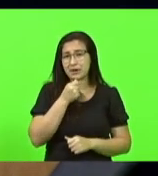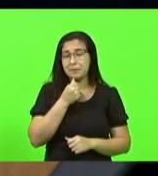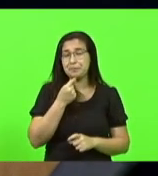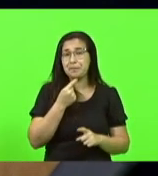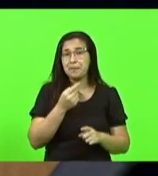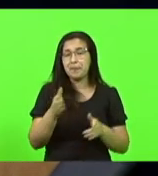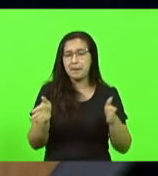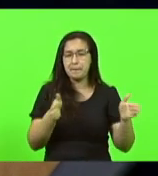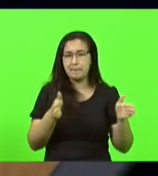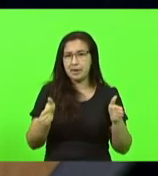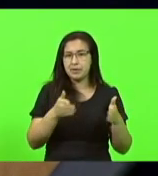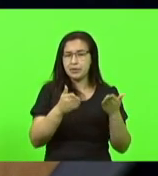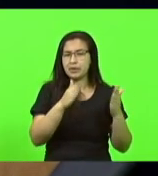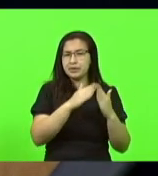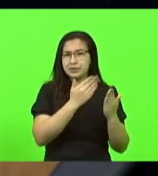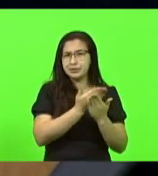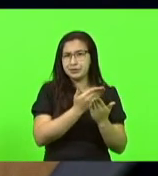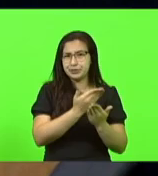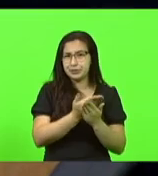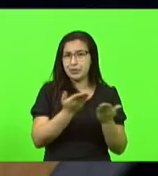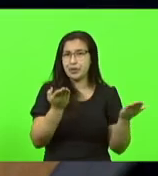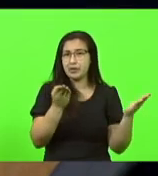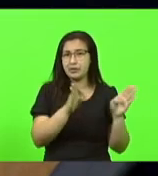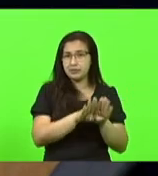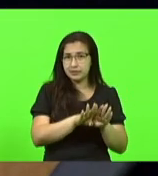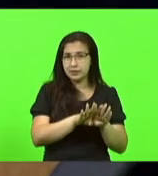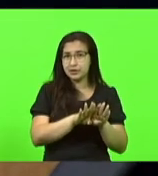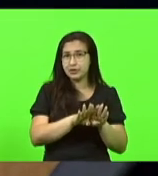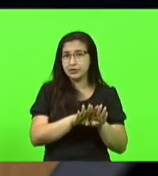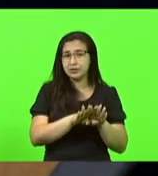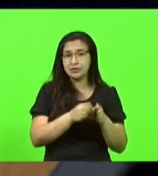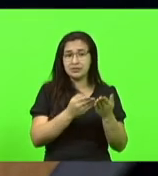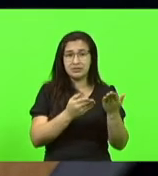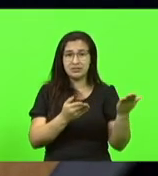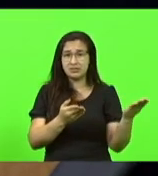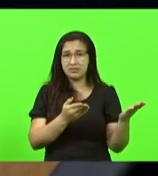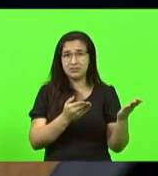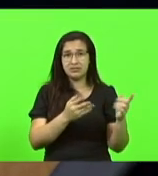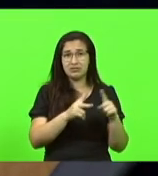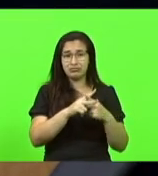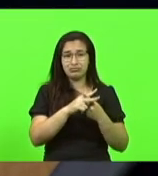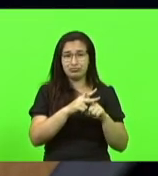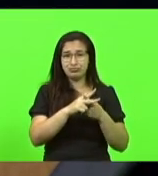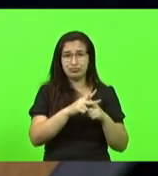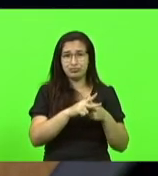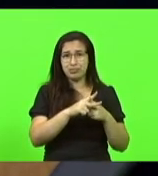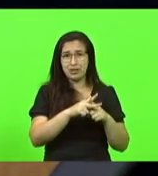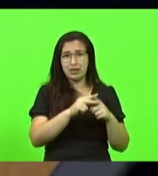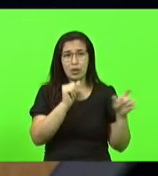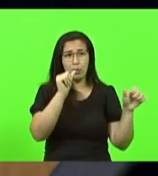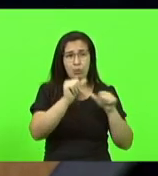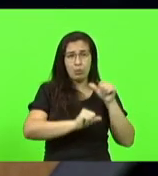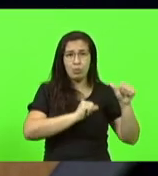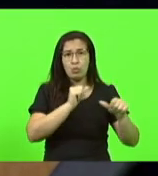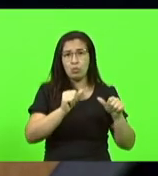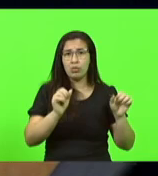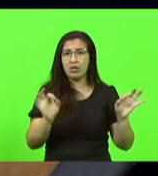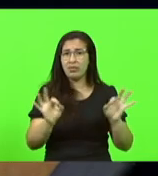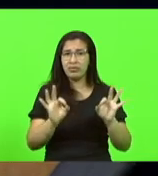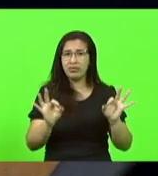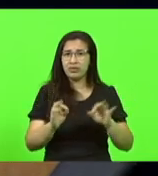ficaram fechadas em face da pandemia, praticamente não houve nenhuma reforma de escola. Então, os